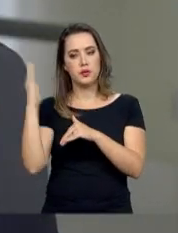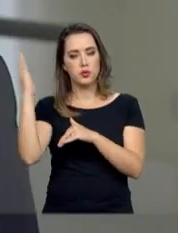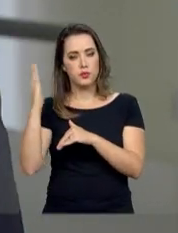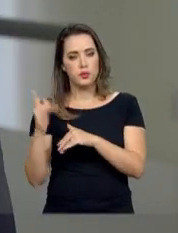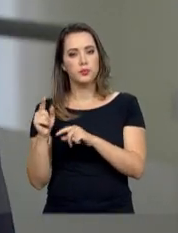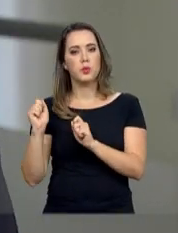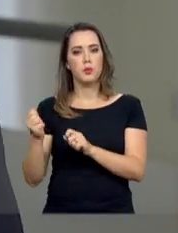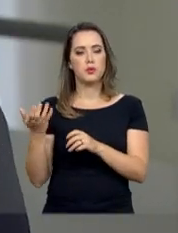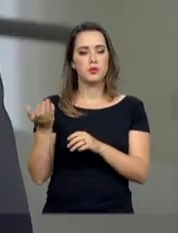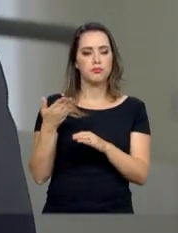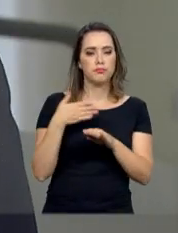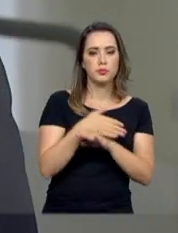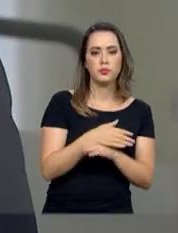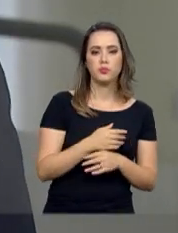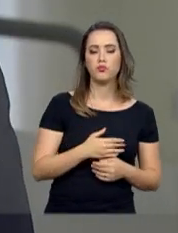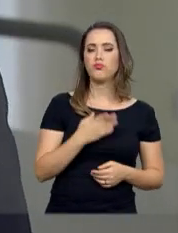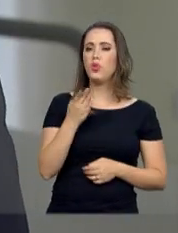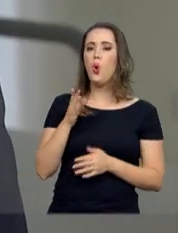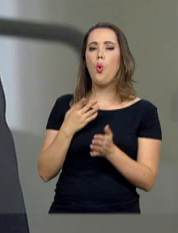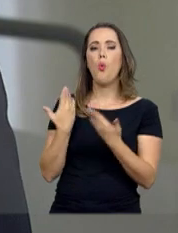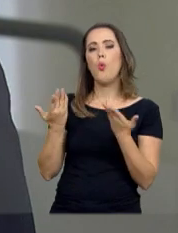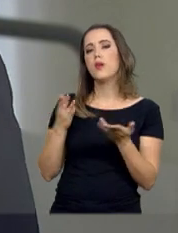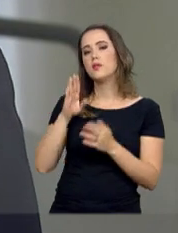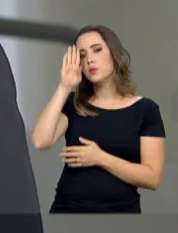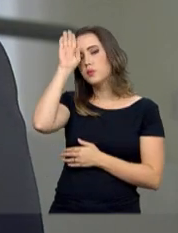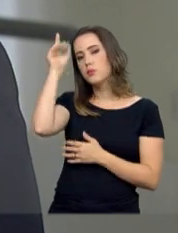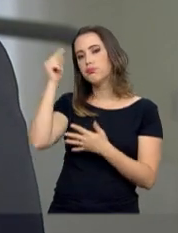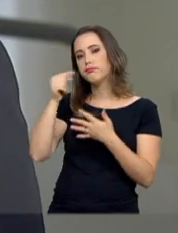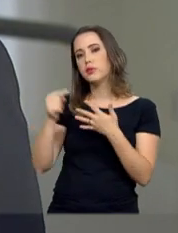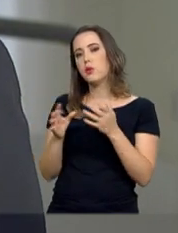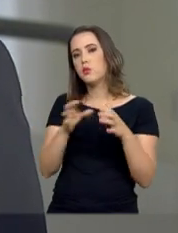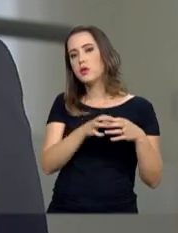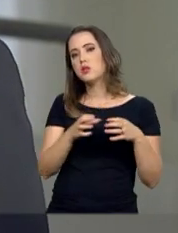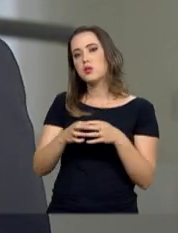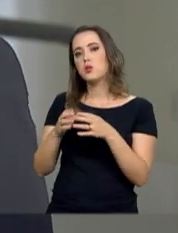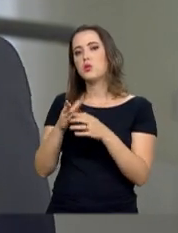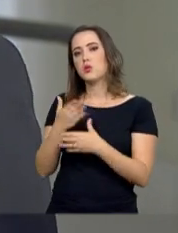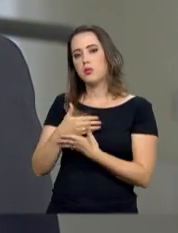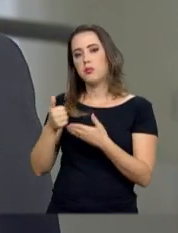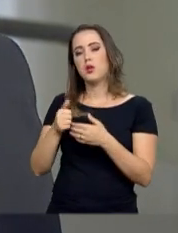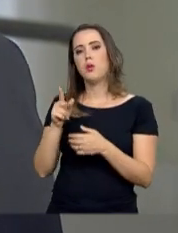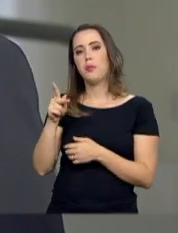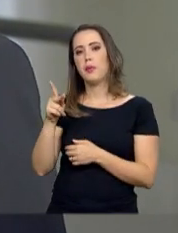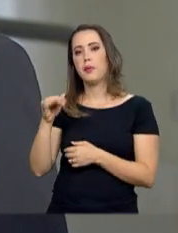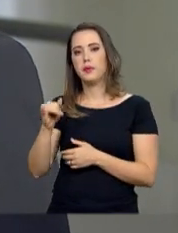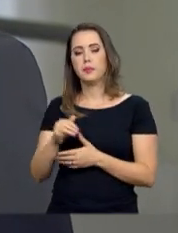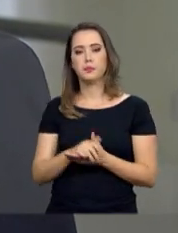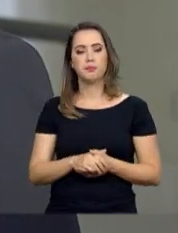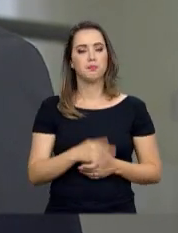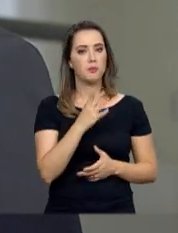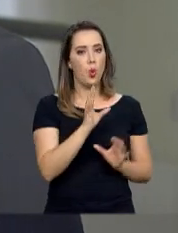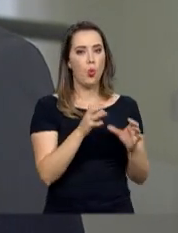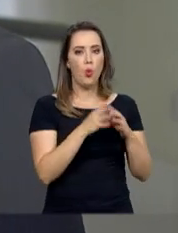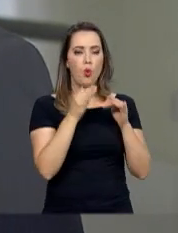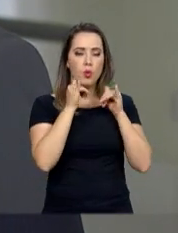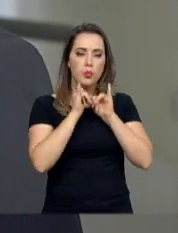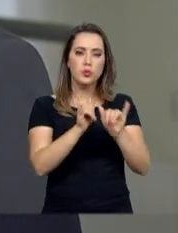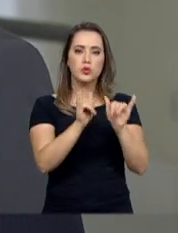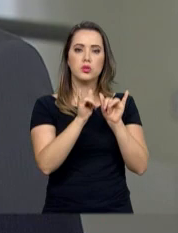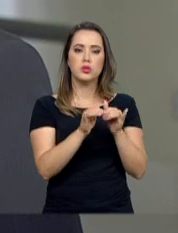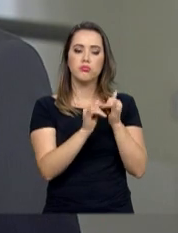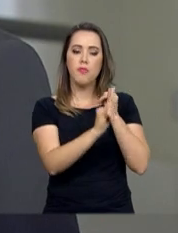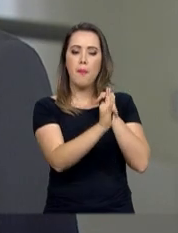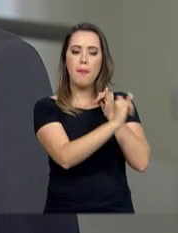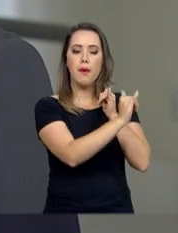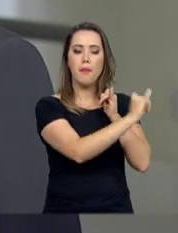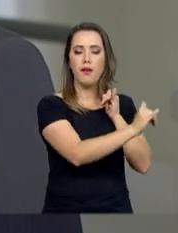setores que podem ser beneficiados com o PPI? O setor de energia, tanto na parte de geração, distribuição